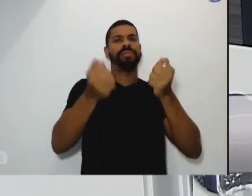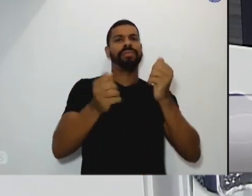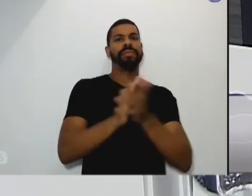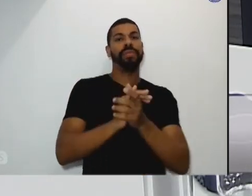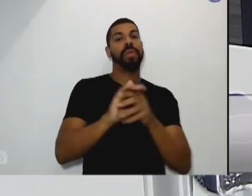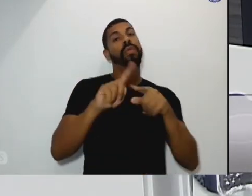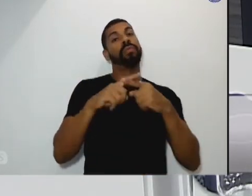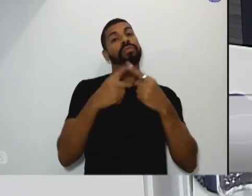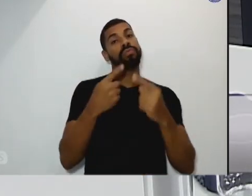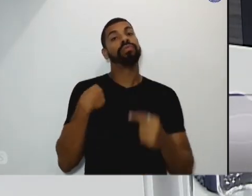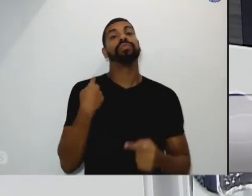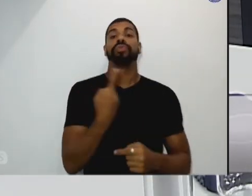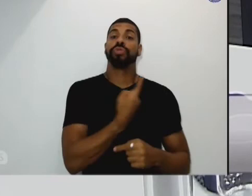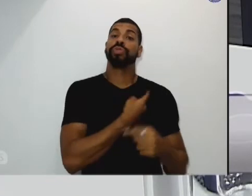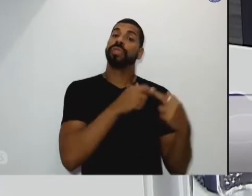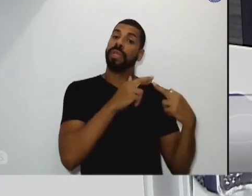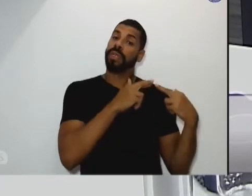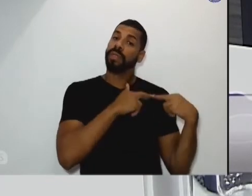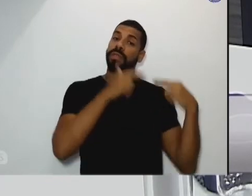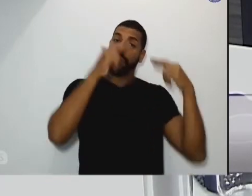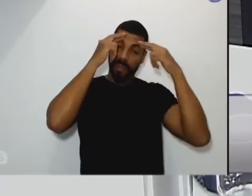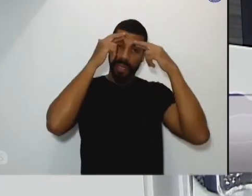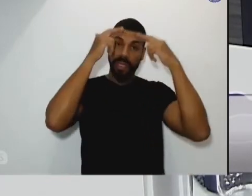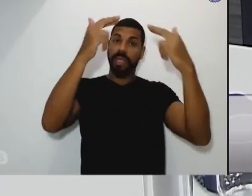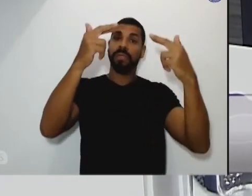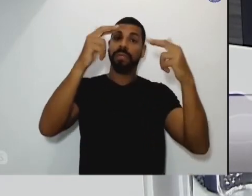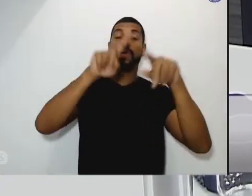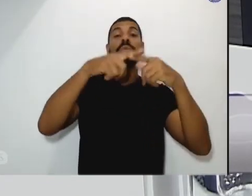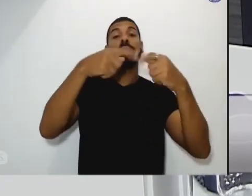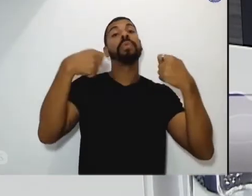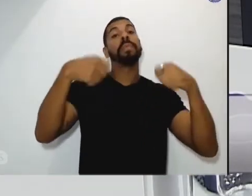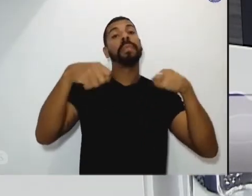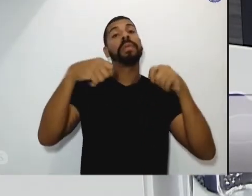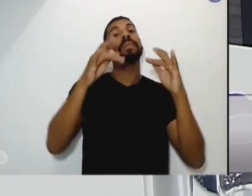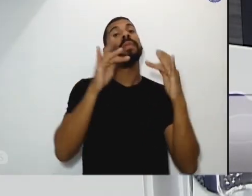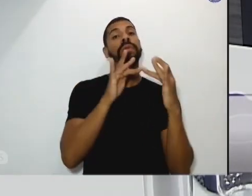continuou com a medida e quando ela necessitasse ela entra em contato